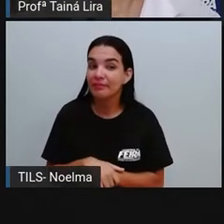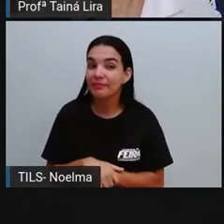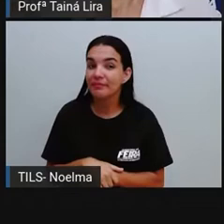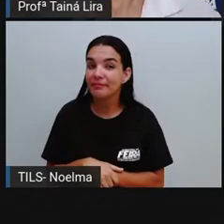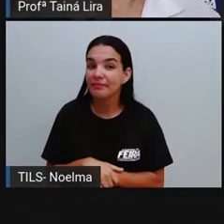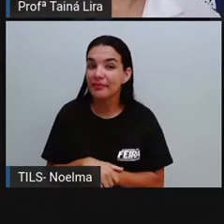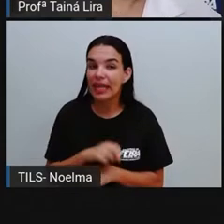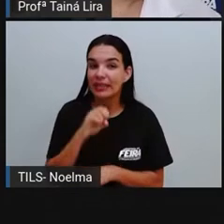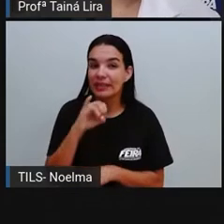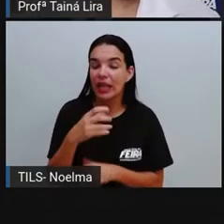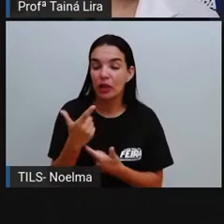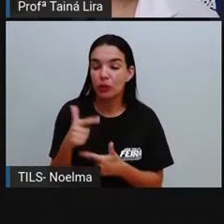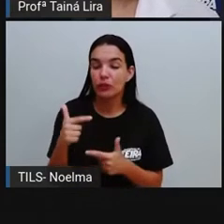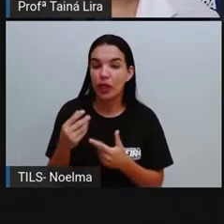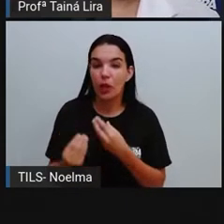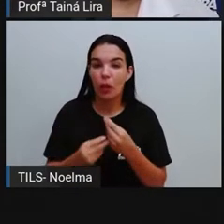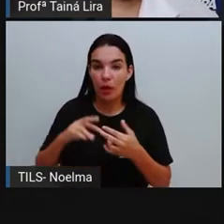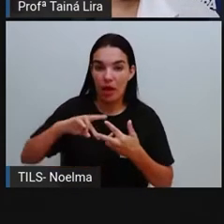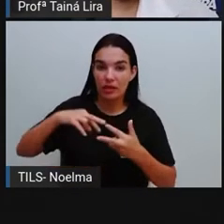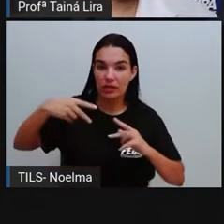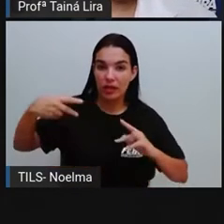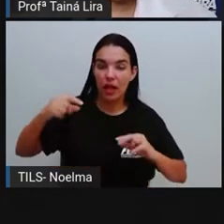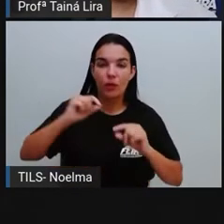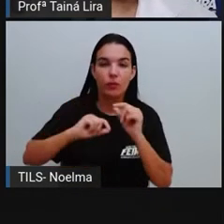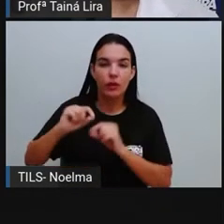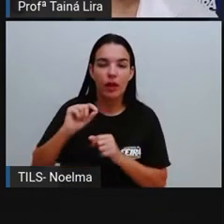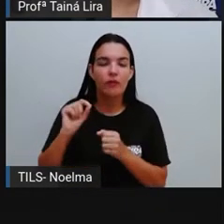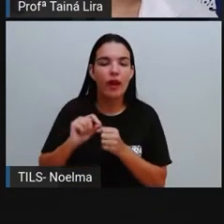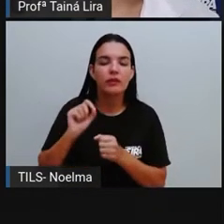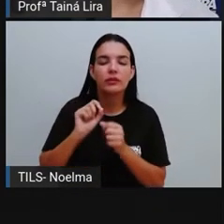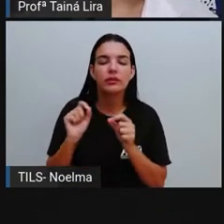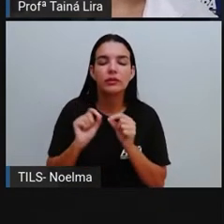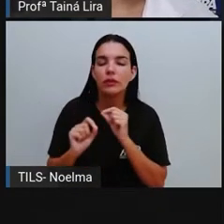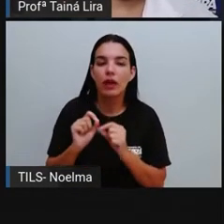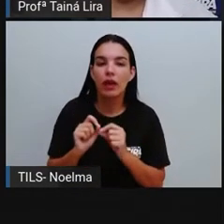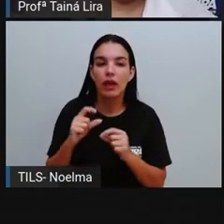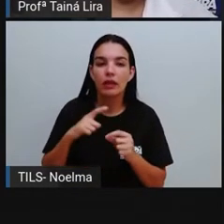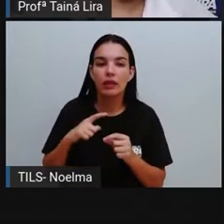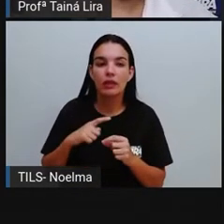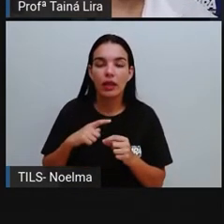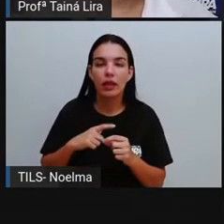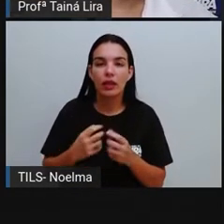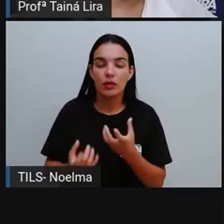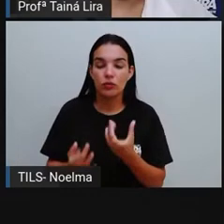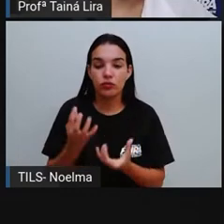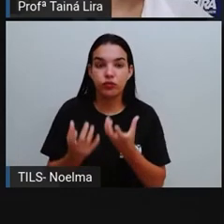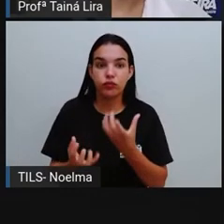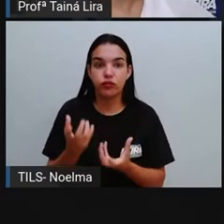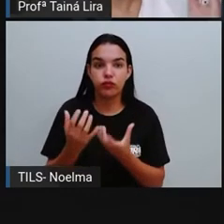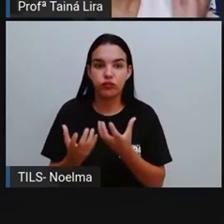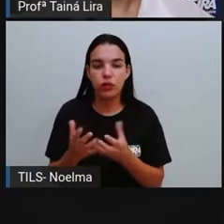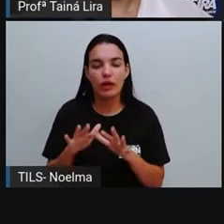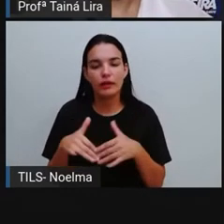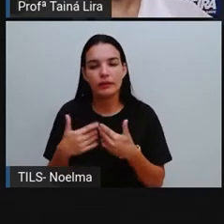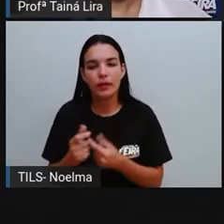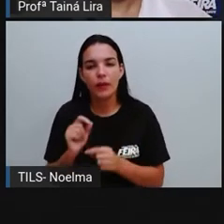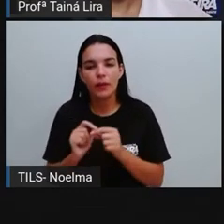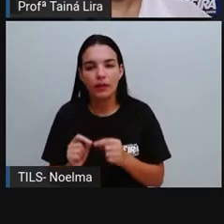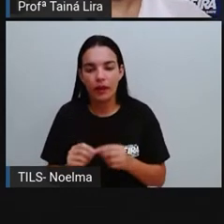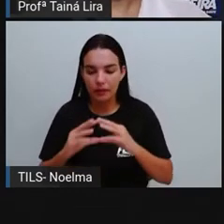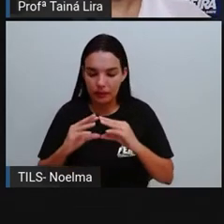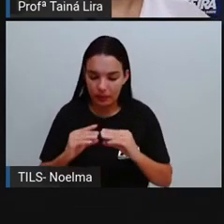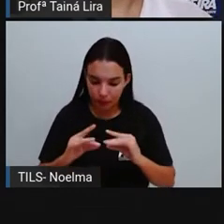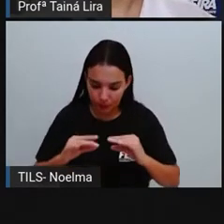né? Como reciclar, ele é incinerado. Então, as cinzas são utilizadas para